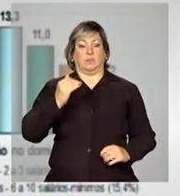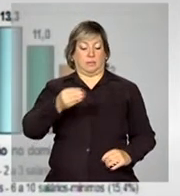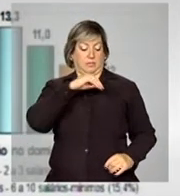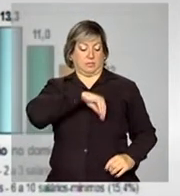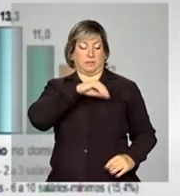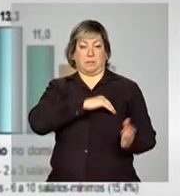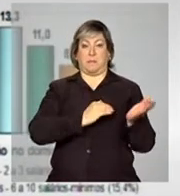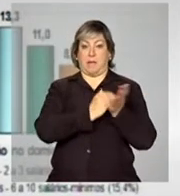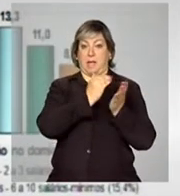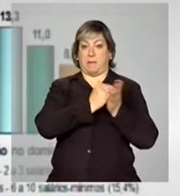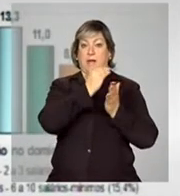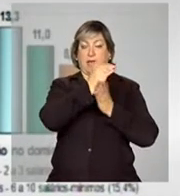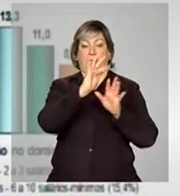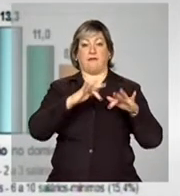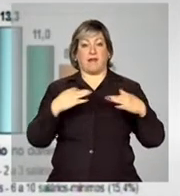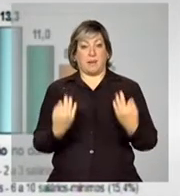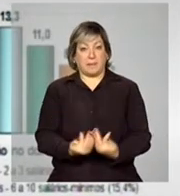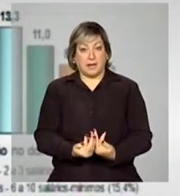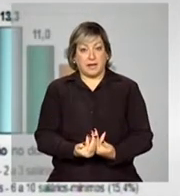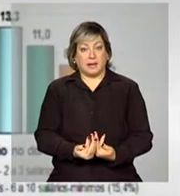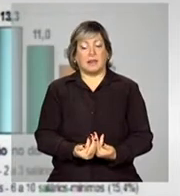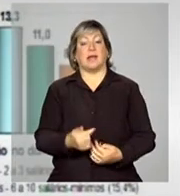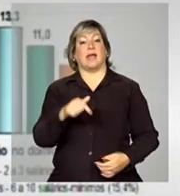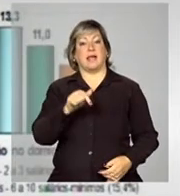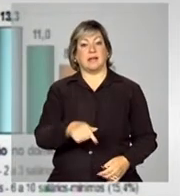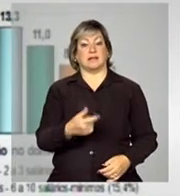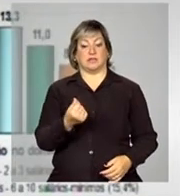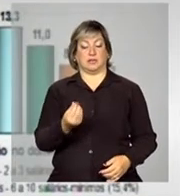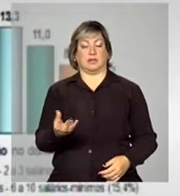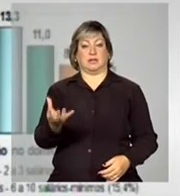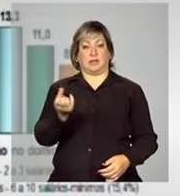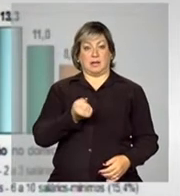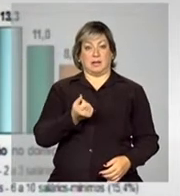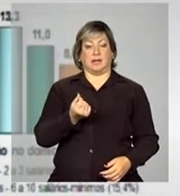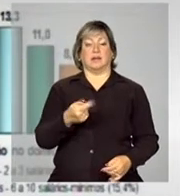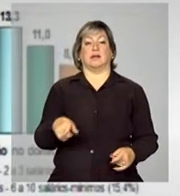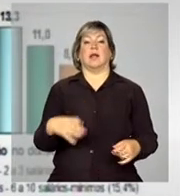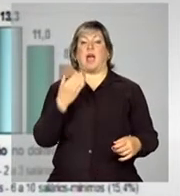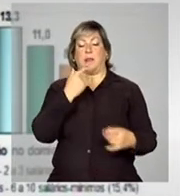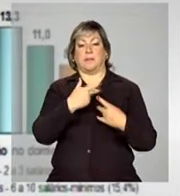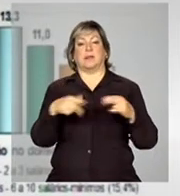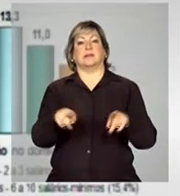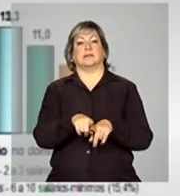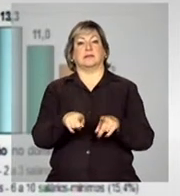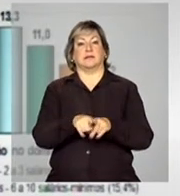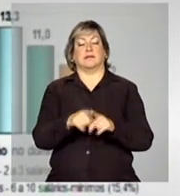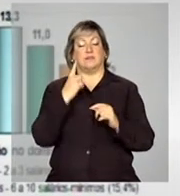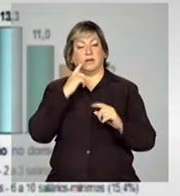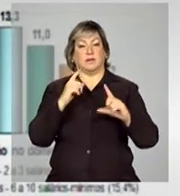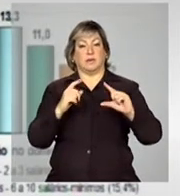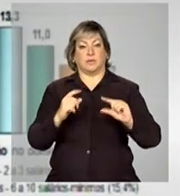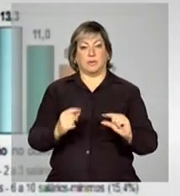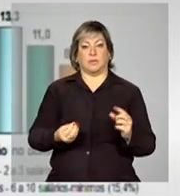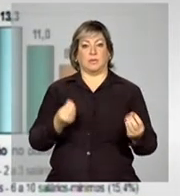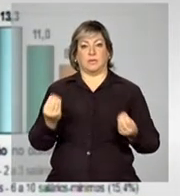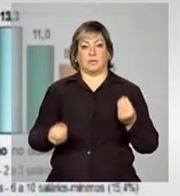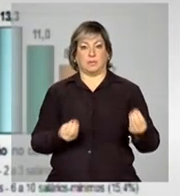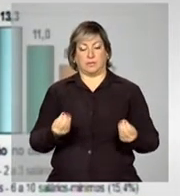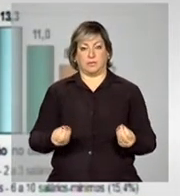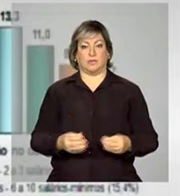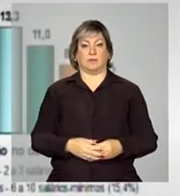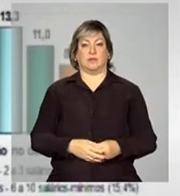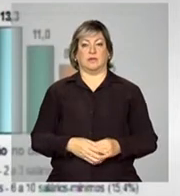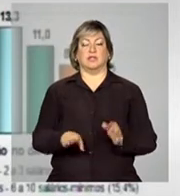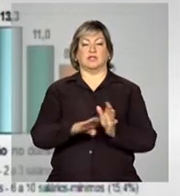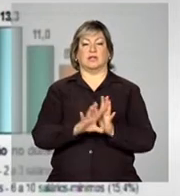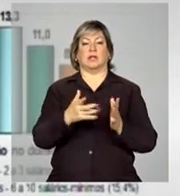renda da família, essa participação da alimentação vai se reduzindo, chegando até